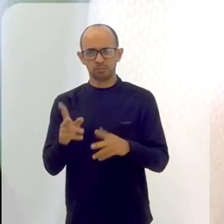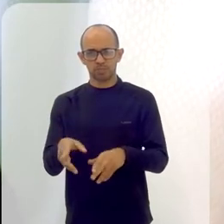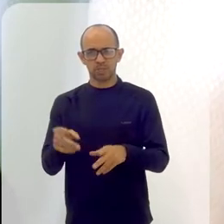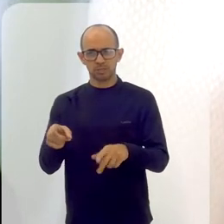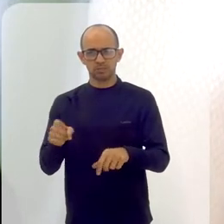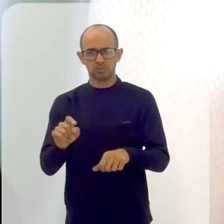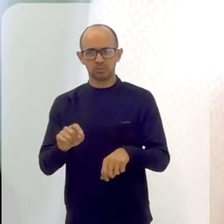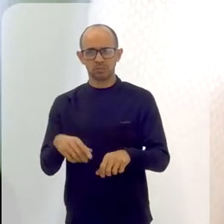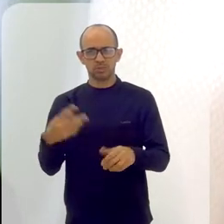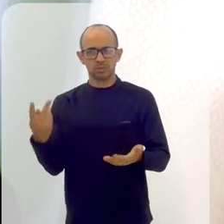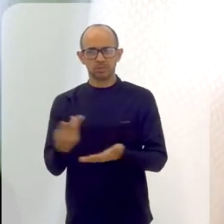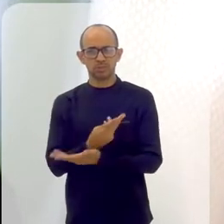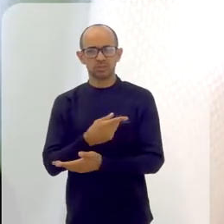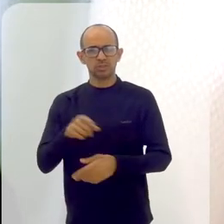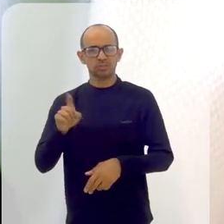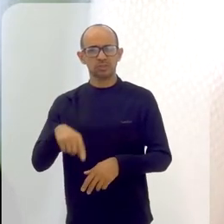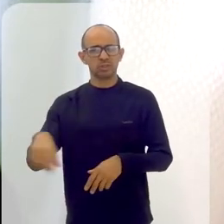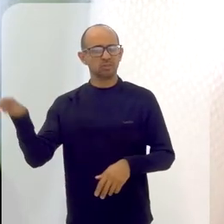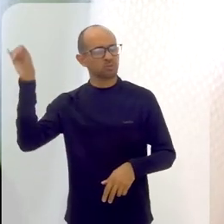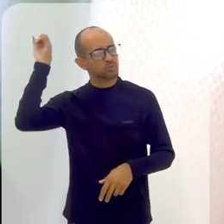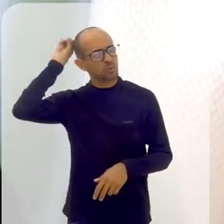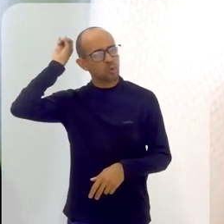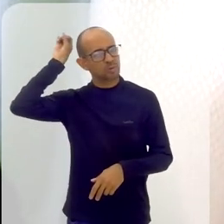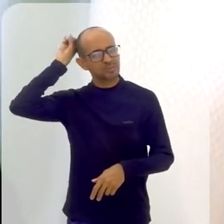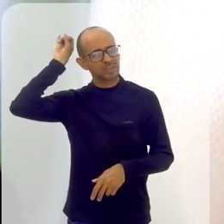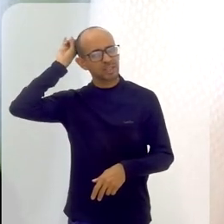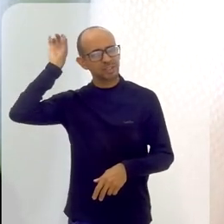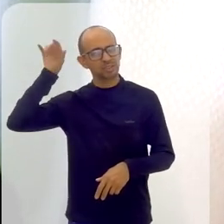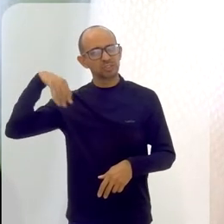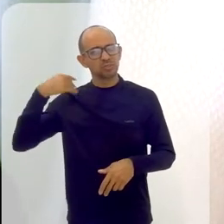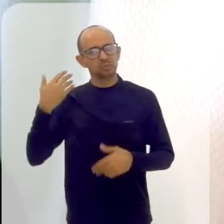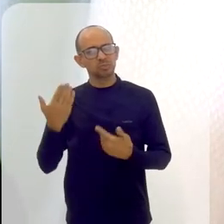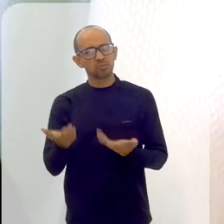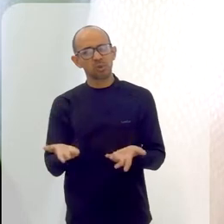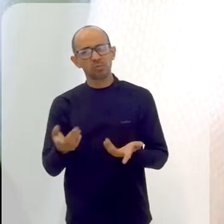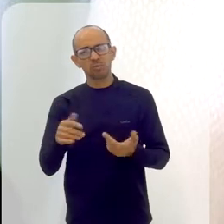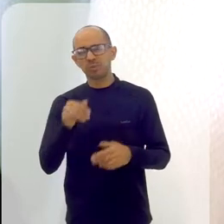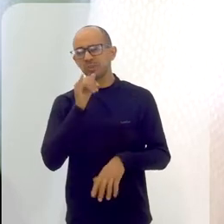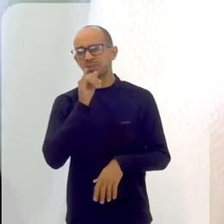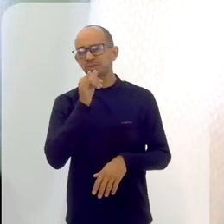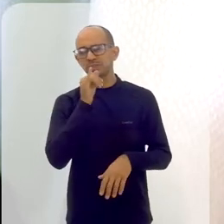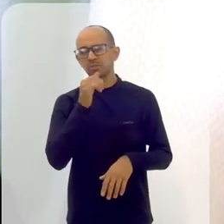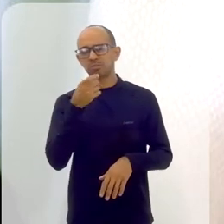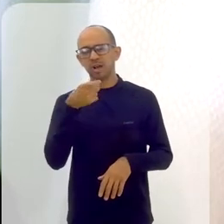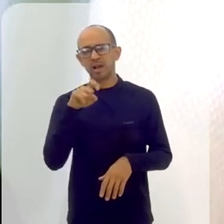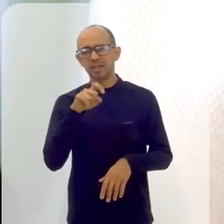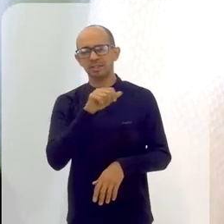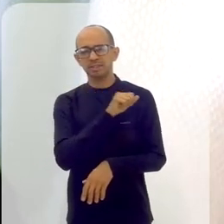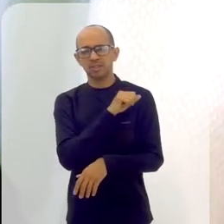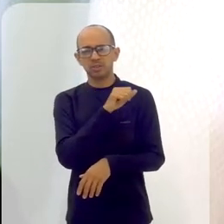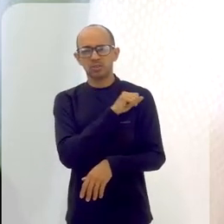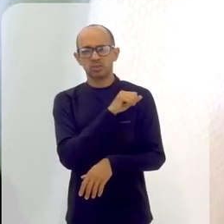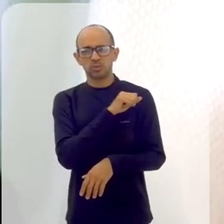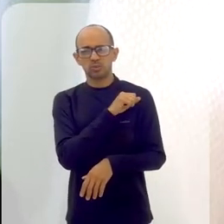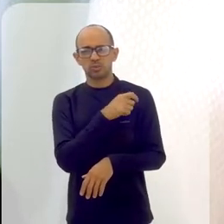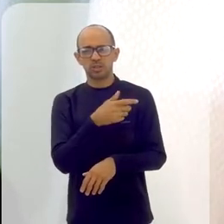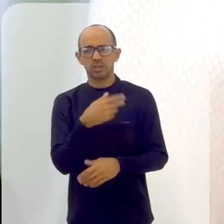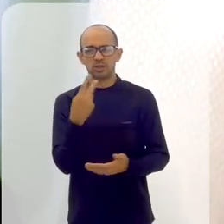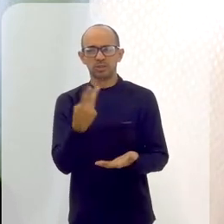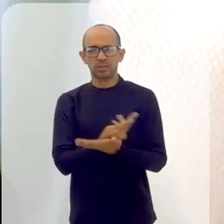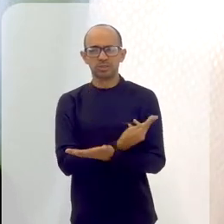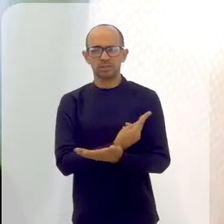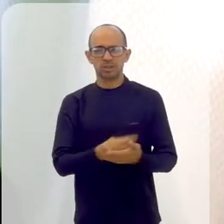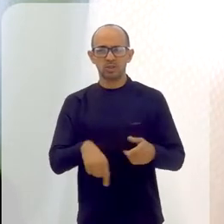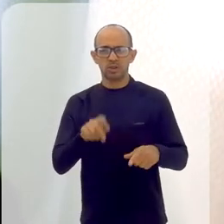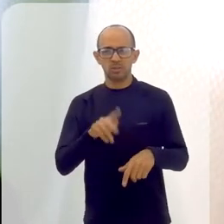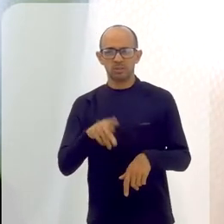Mesmo que de forma subliminária ou inconsciente. Então, tem um exemplo de uma ex-aluna minha num tempo que